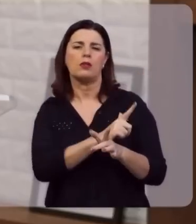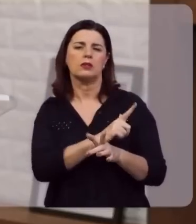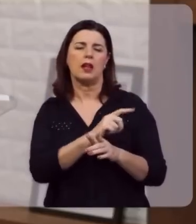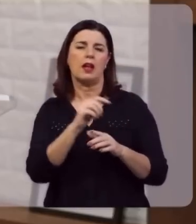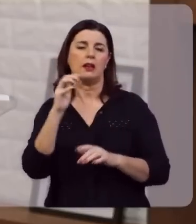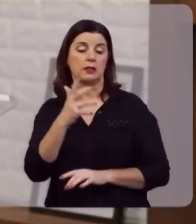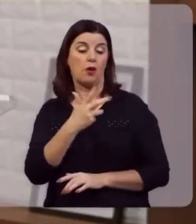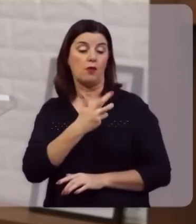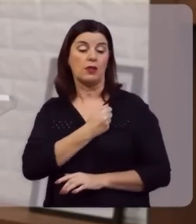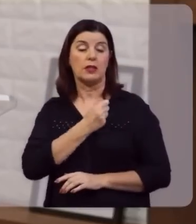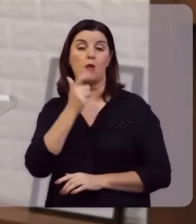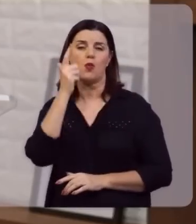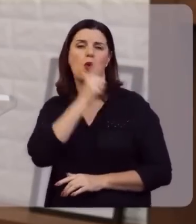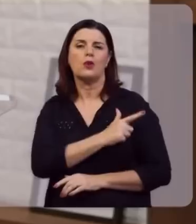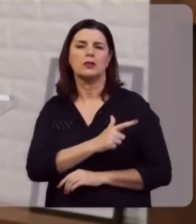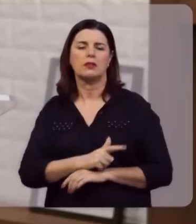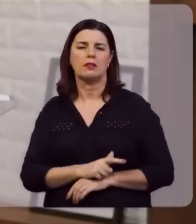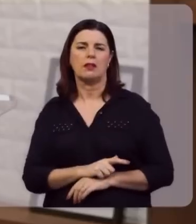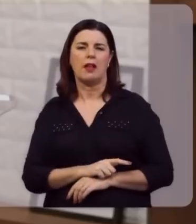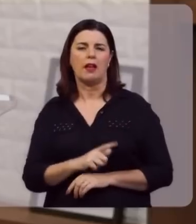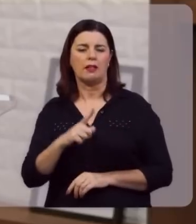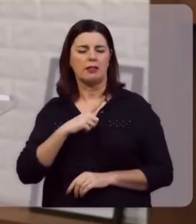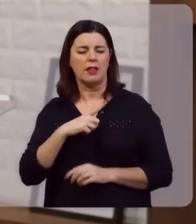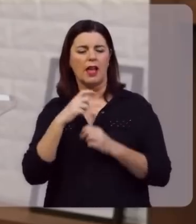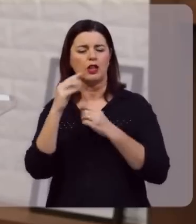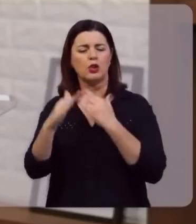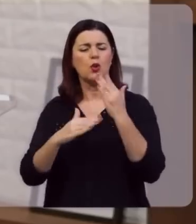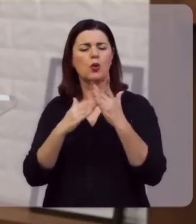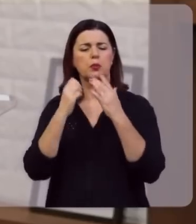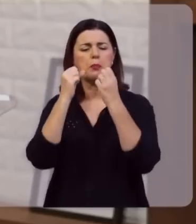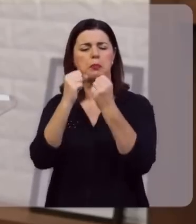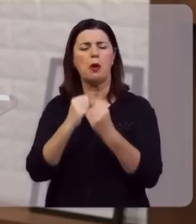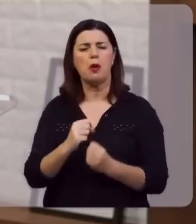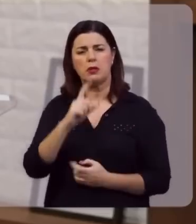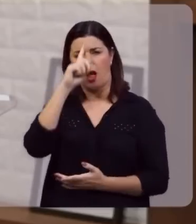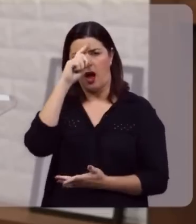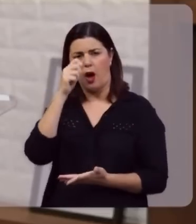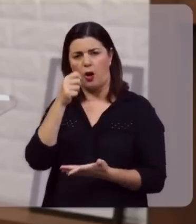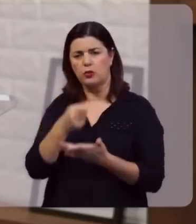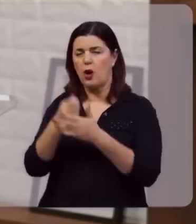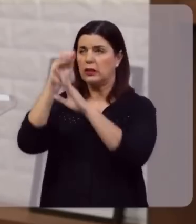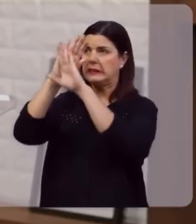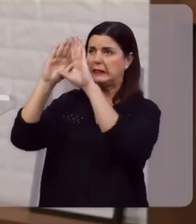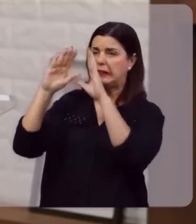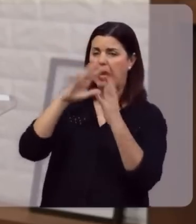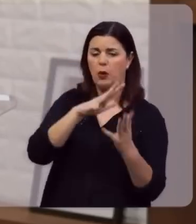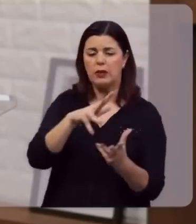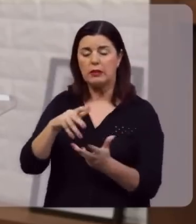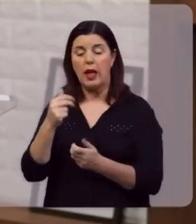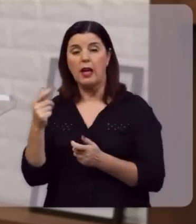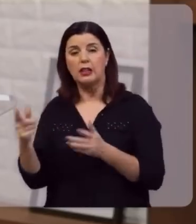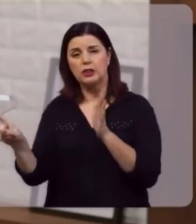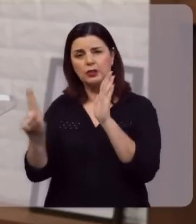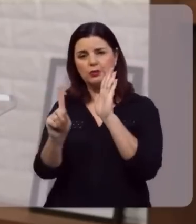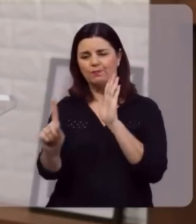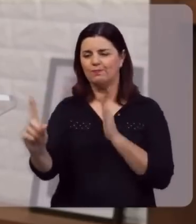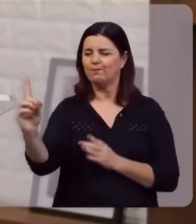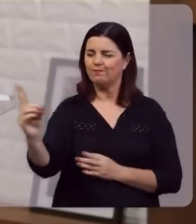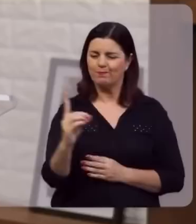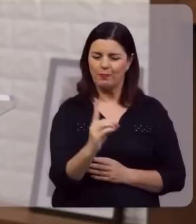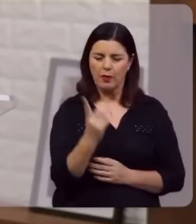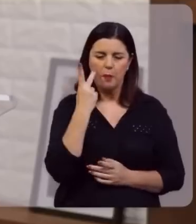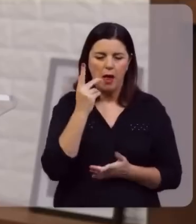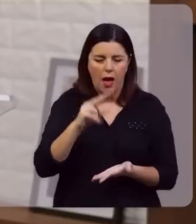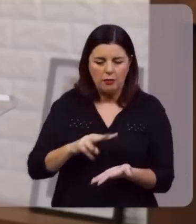o salvador chegou, aquele que tem todo o poder, e toda a autoridade, nos céus e na terra, está aqui, para curar você,